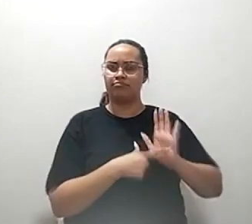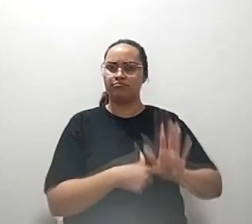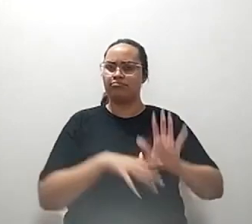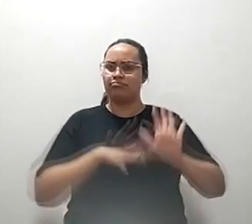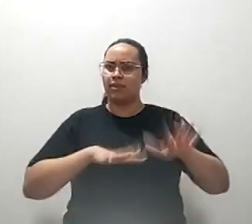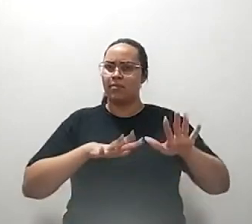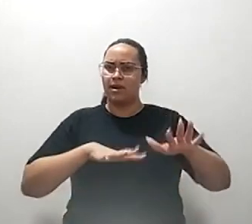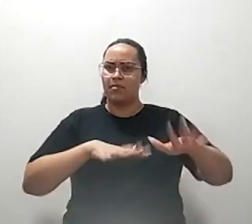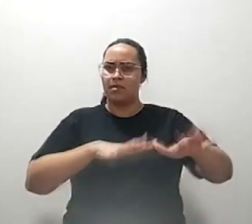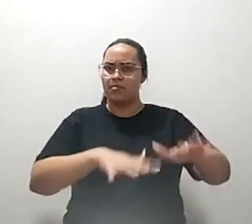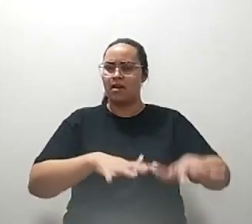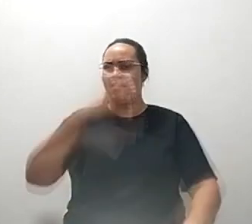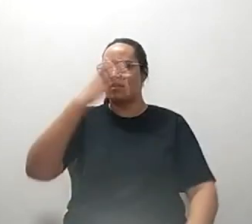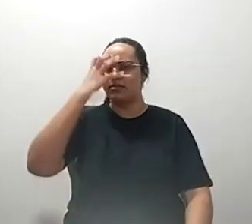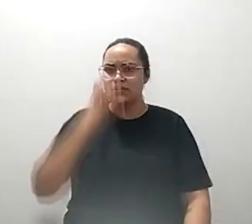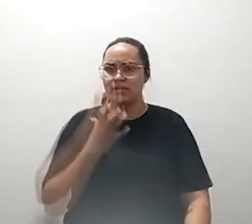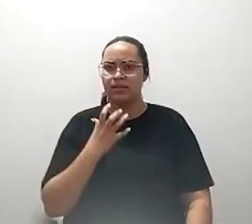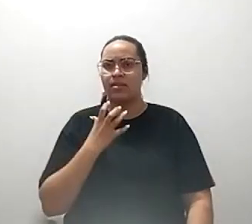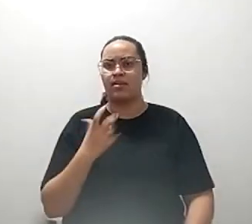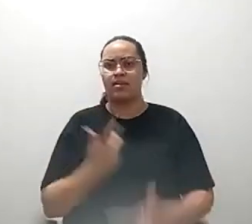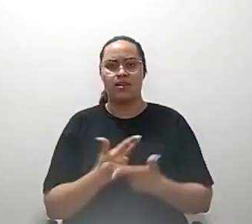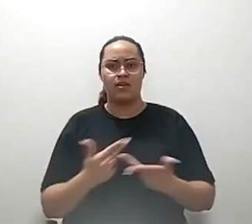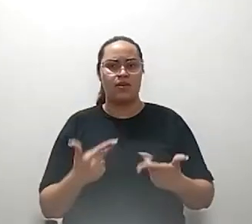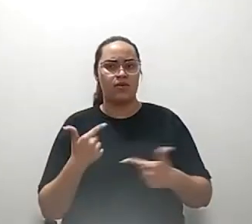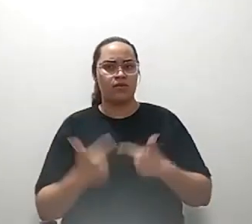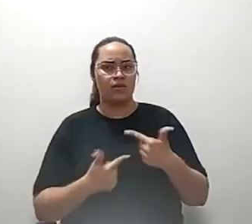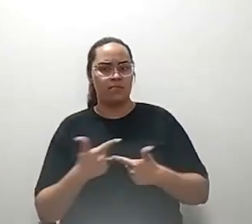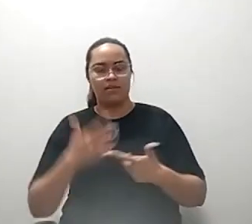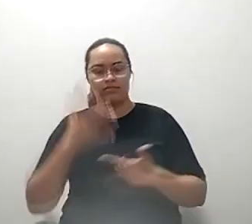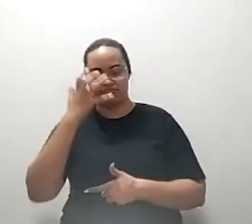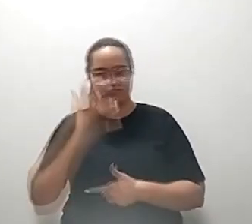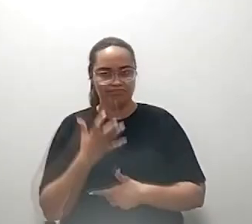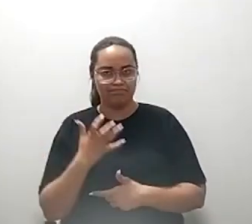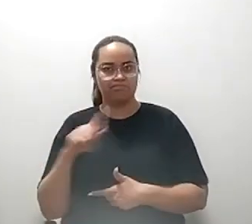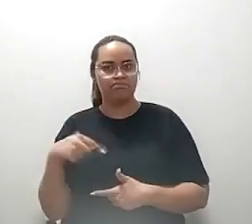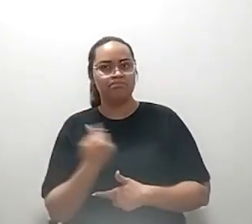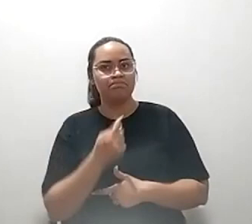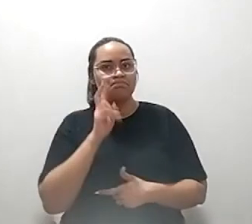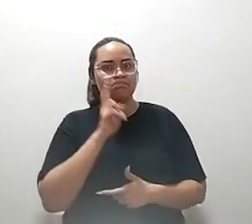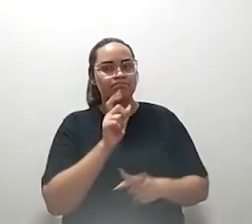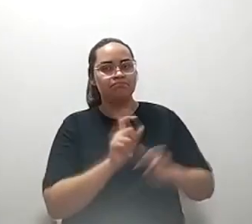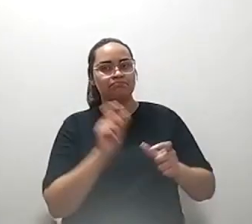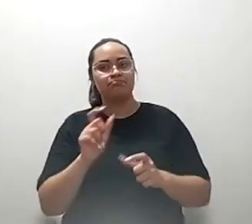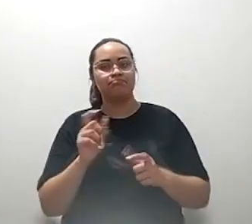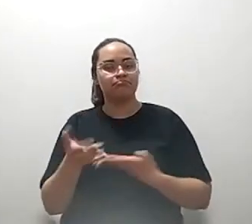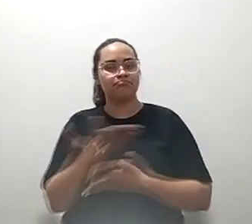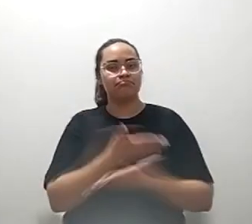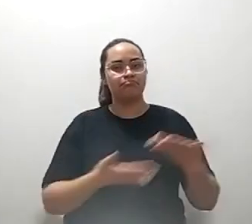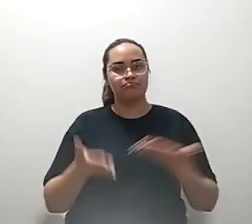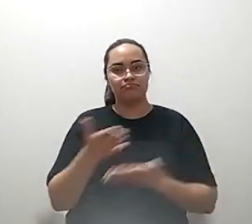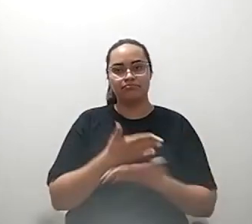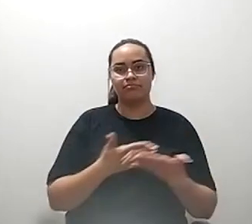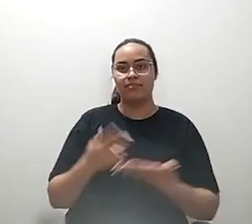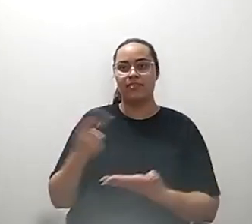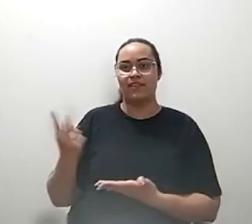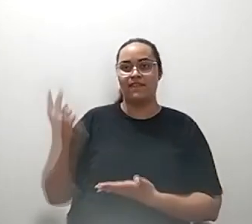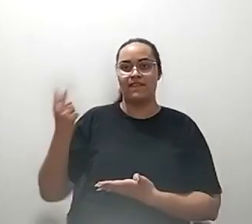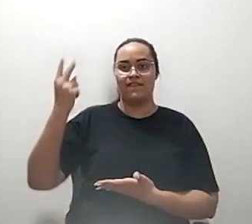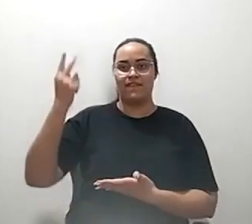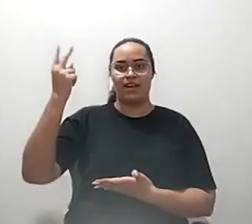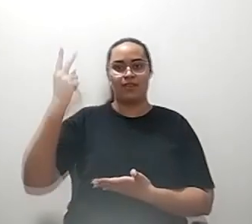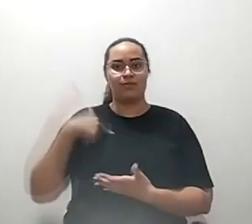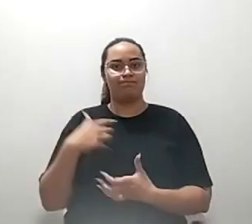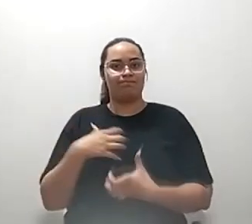Isso é muito legal e a gente vê tanta gente envolvida, tanta gente com bons valores. Eu fico muito feliz mesmo de poder estar aqui